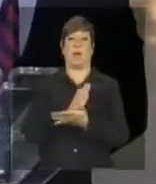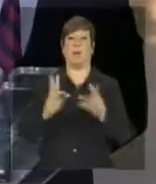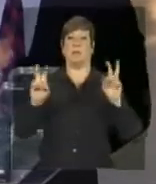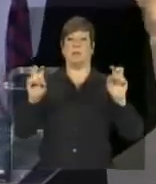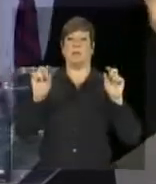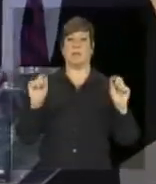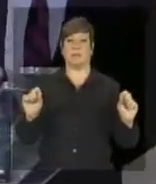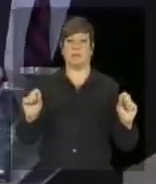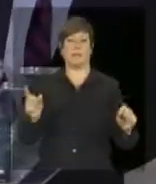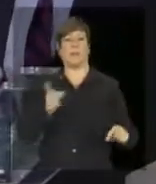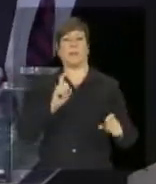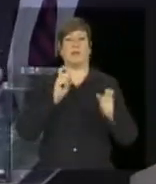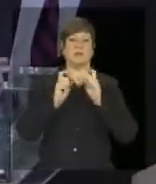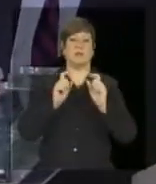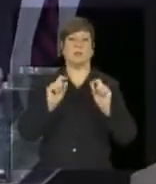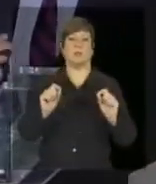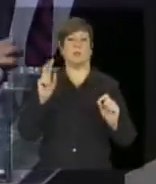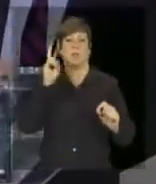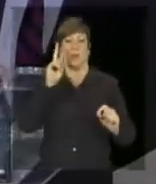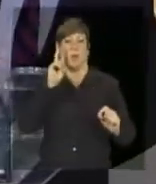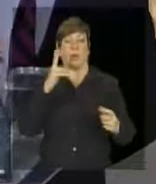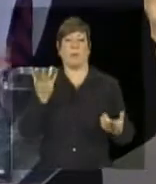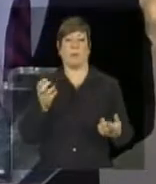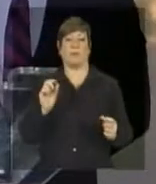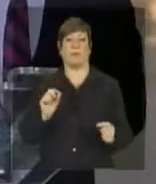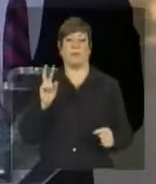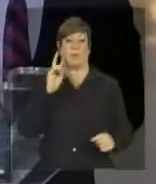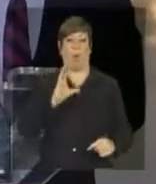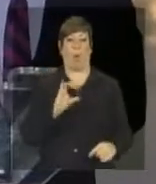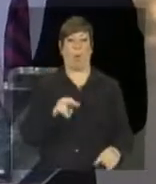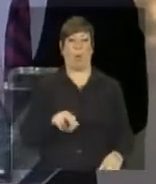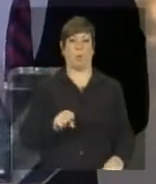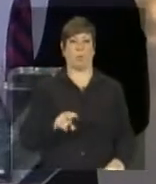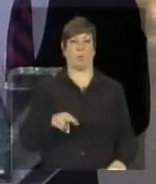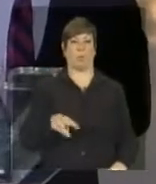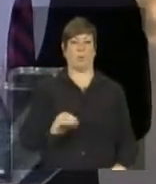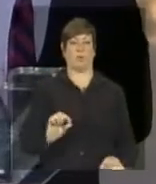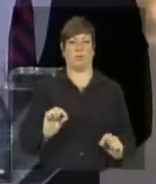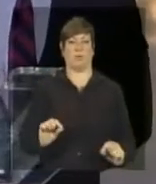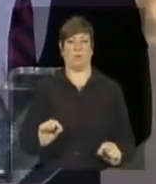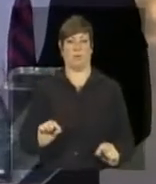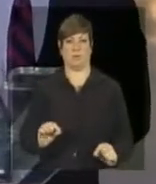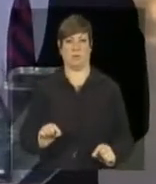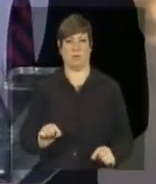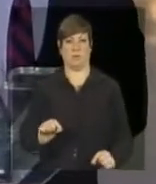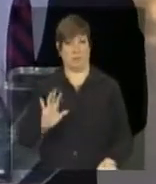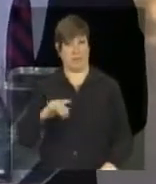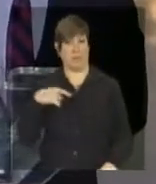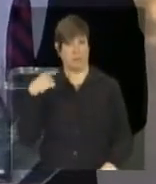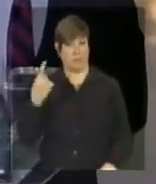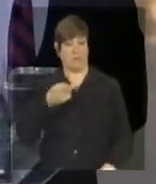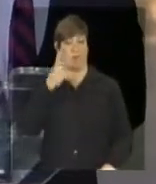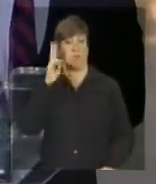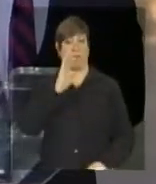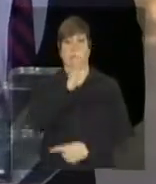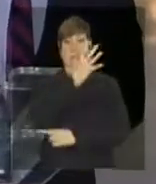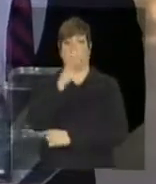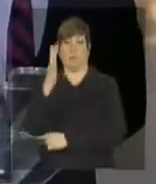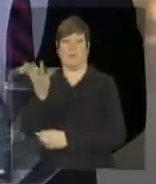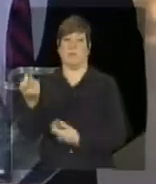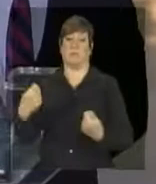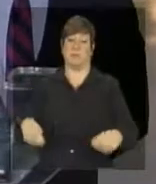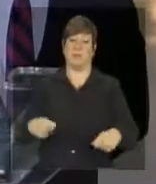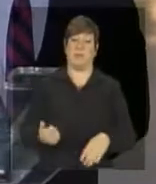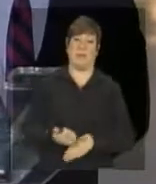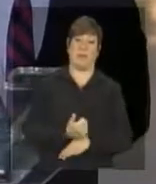não se discutiu, por exemplo, produção de consumo consumo sustentável nessa reunião mas se fez crítica, por exemplo, à questão de florestas que deveria estar